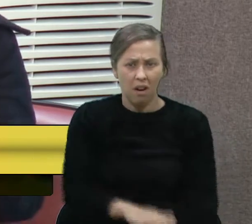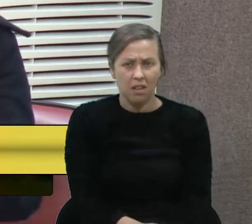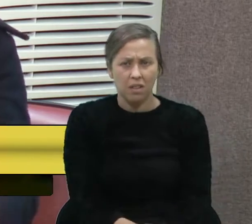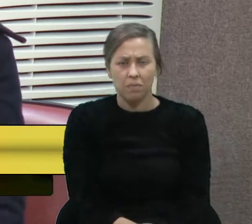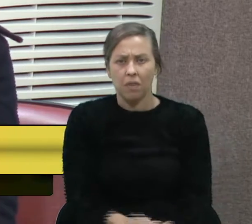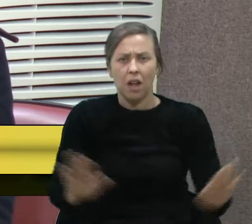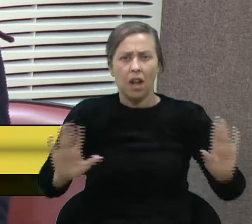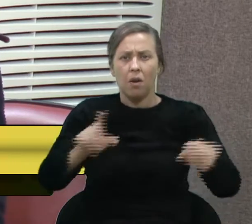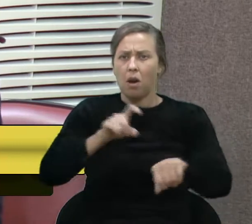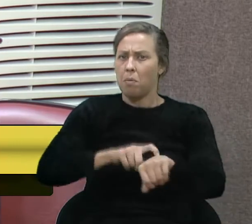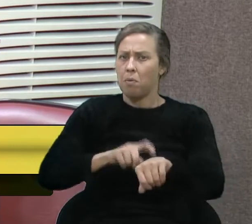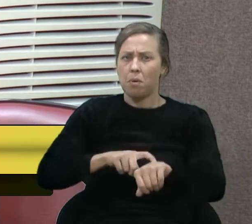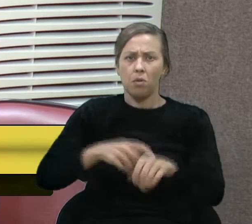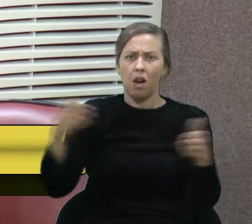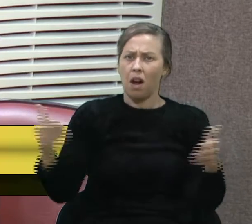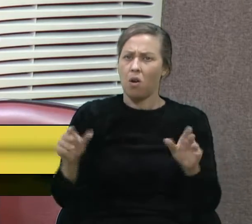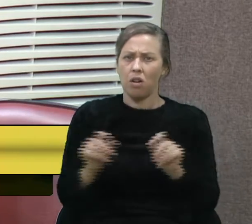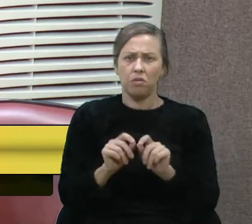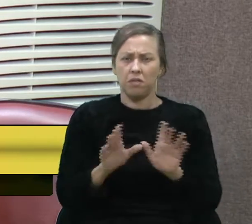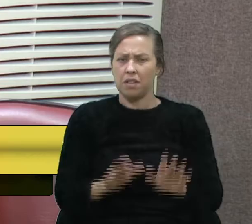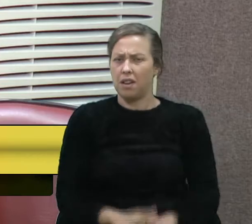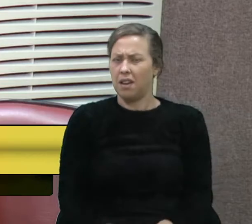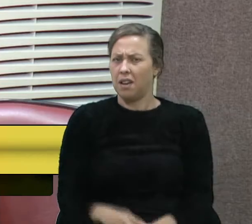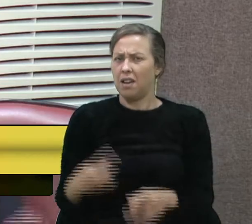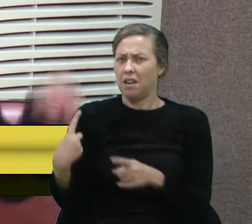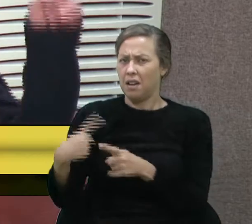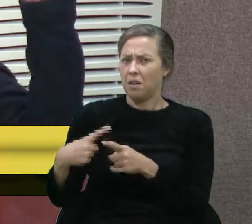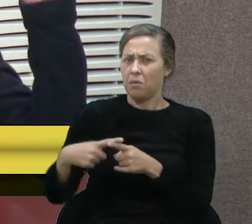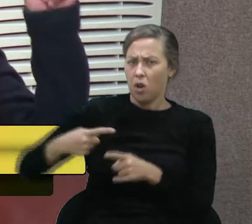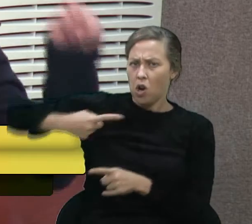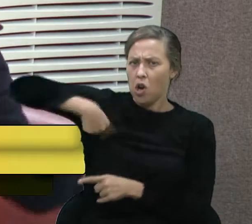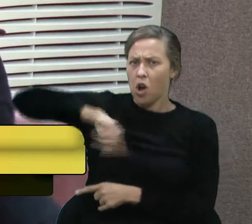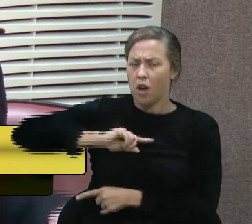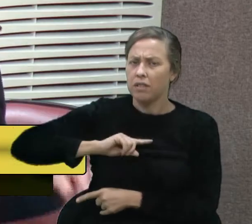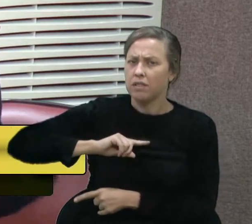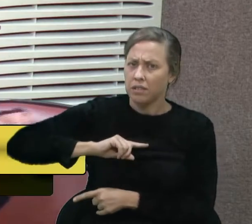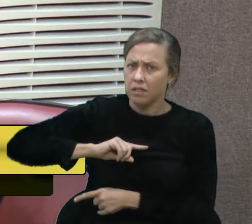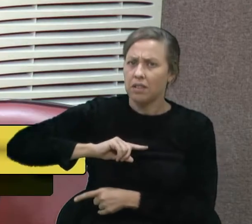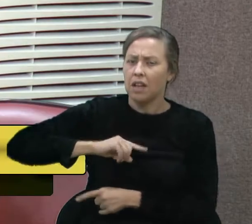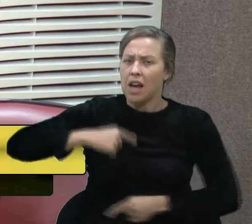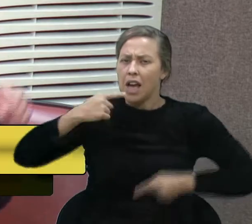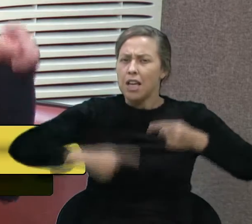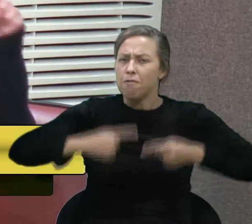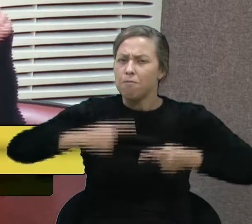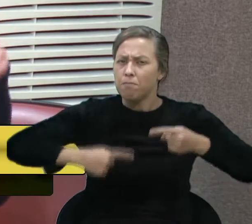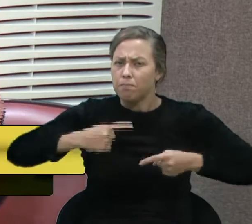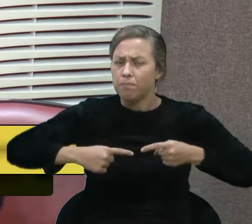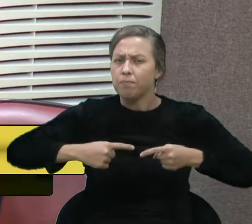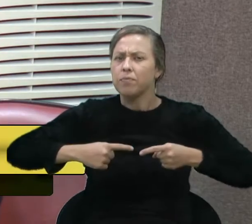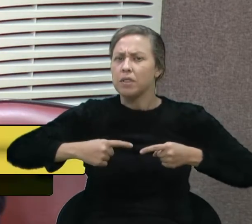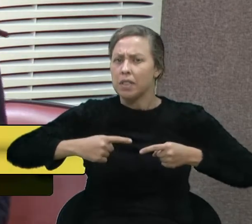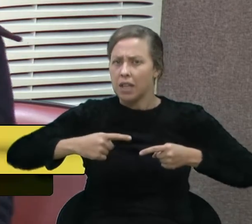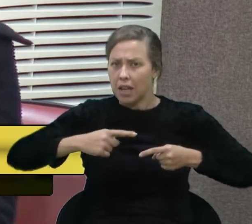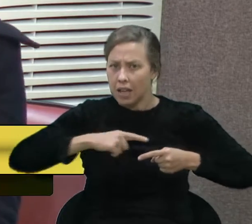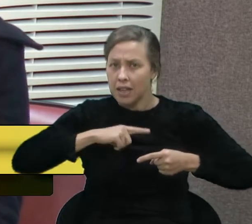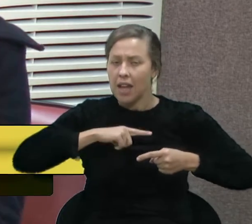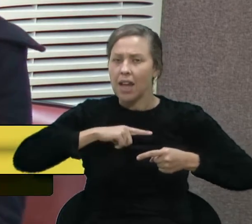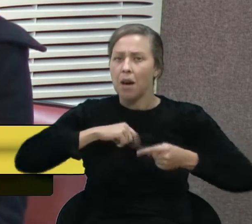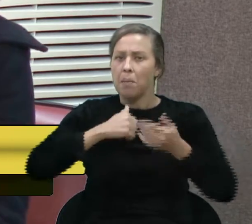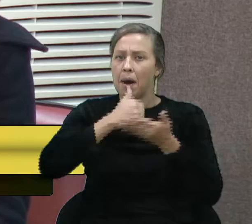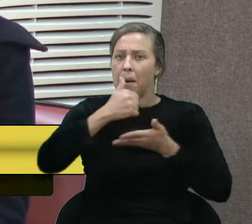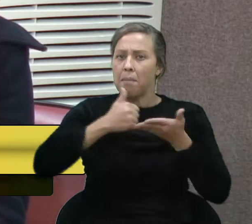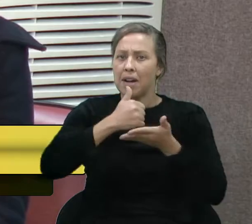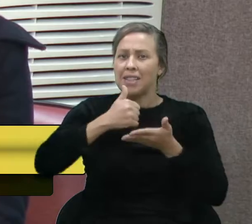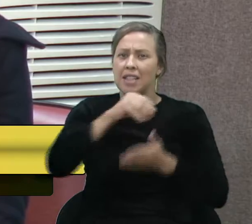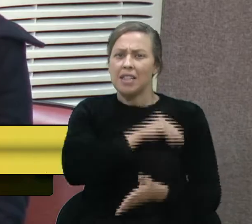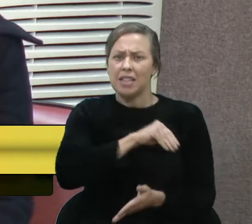não é o momento de ser feito. Porque nós criticamos que haja piso salarial para as